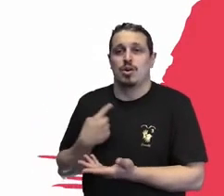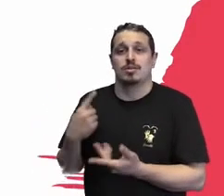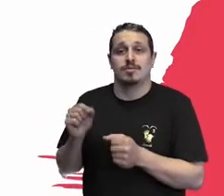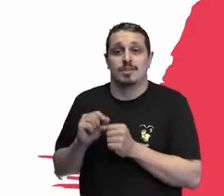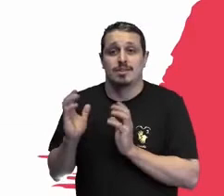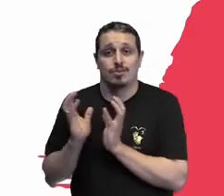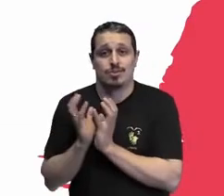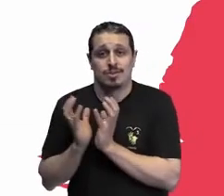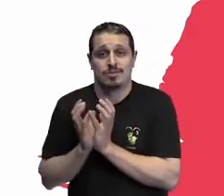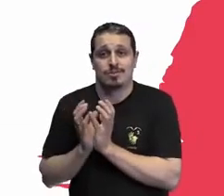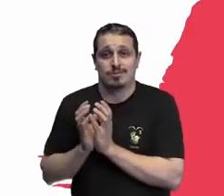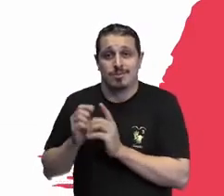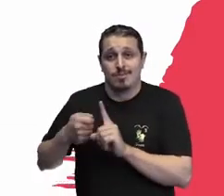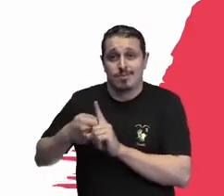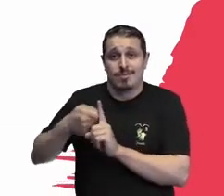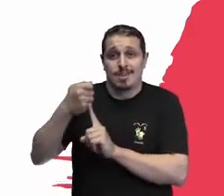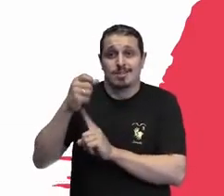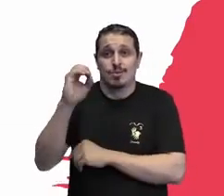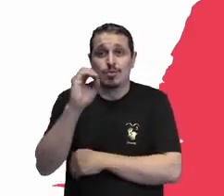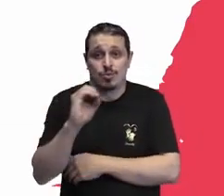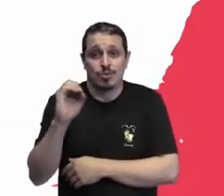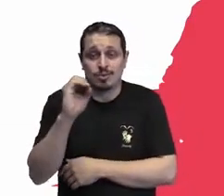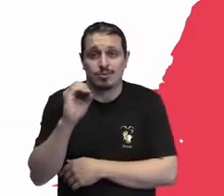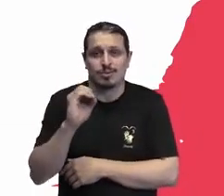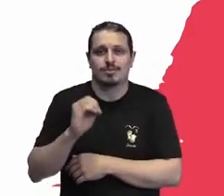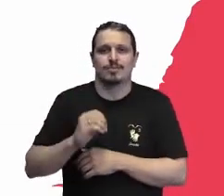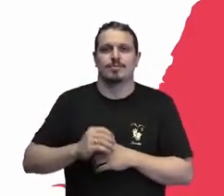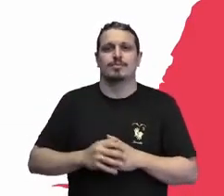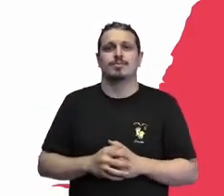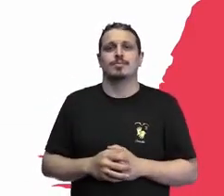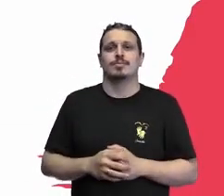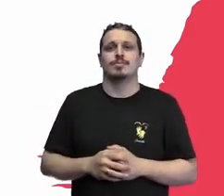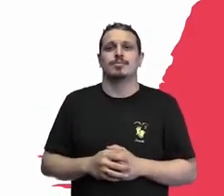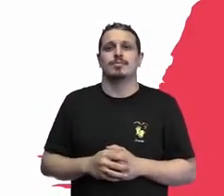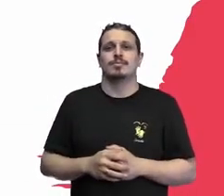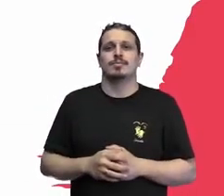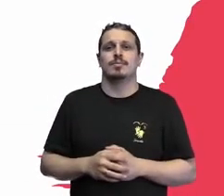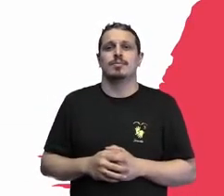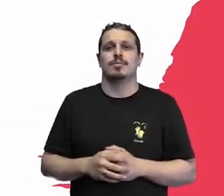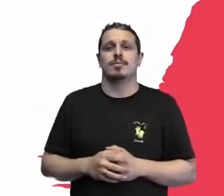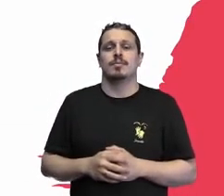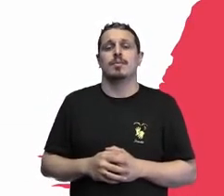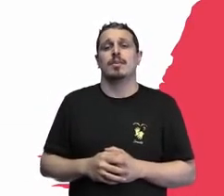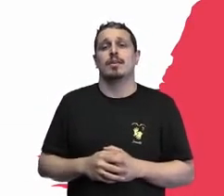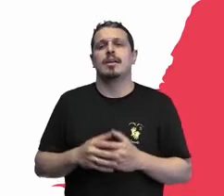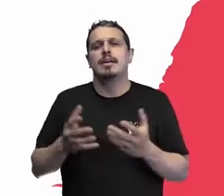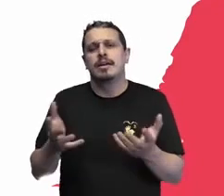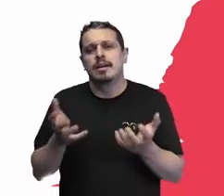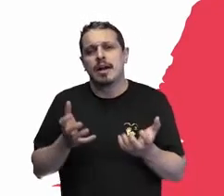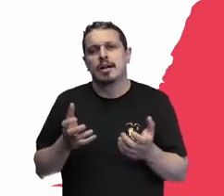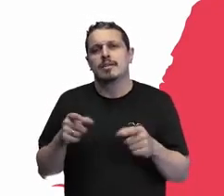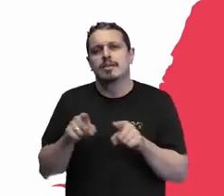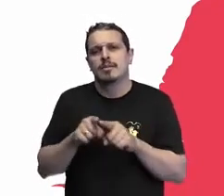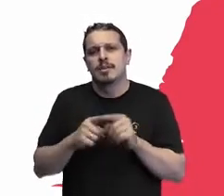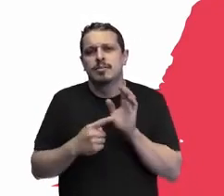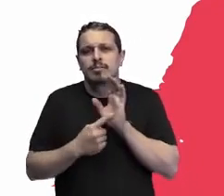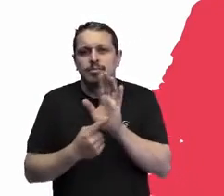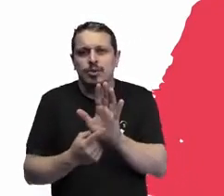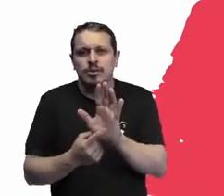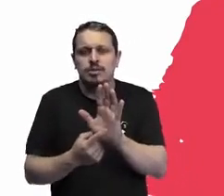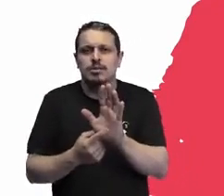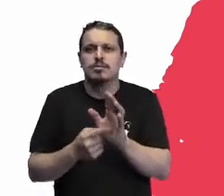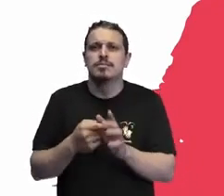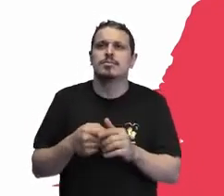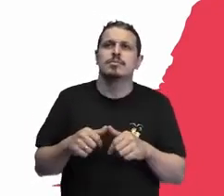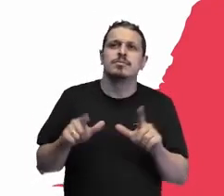outubro, essa é a novidade, outubro. E aí, mostra lá, por favor, o próximo slide, porque é